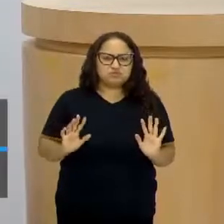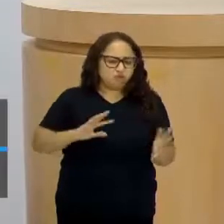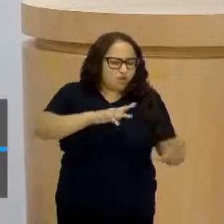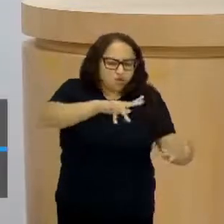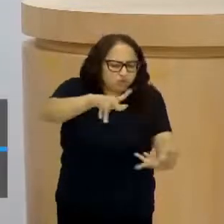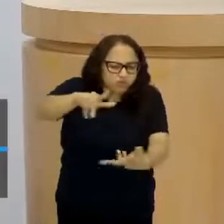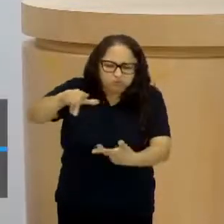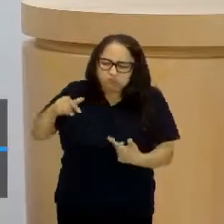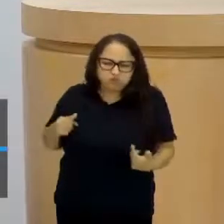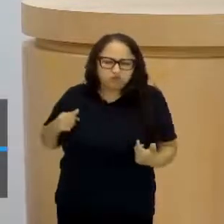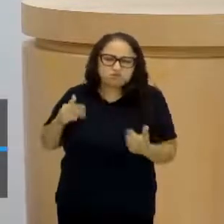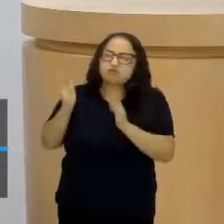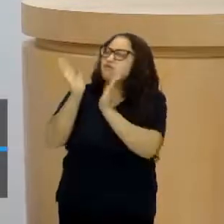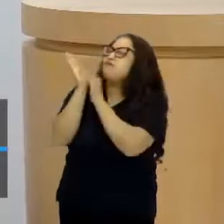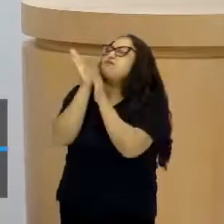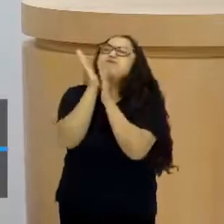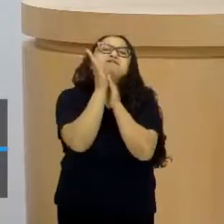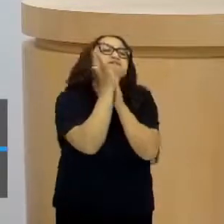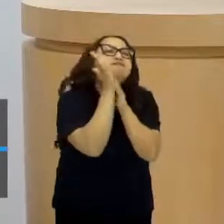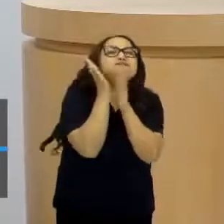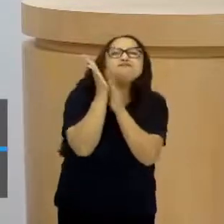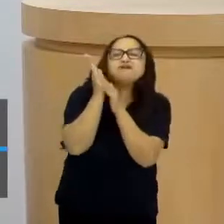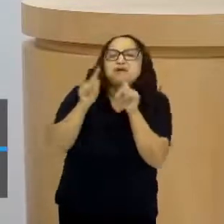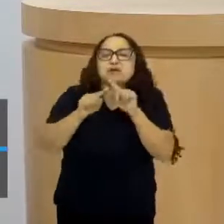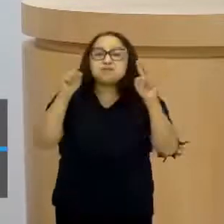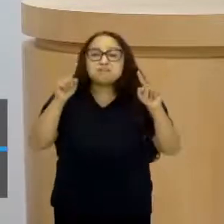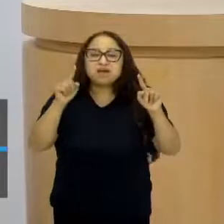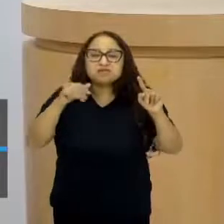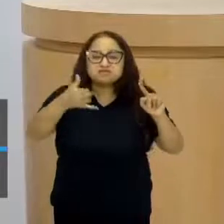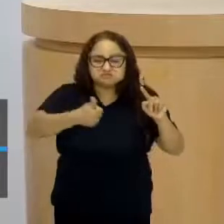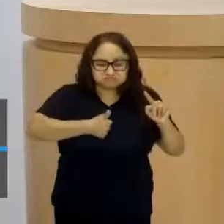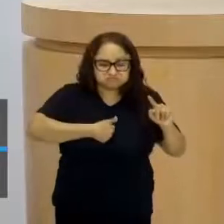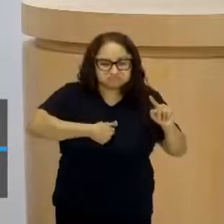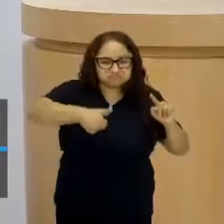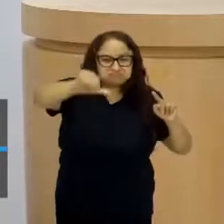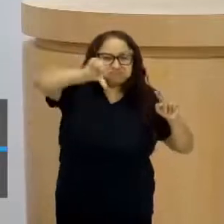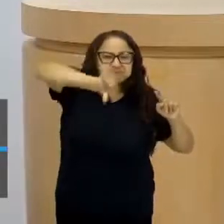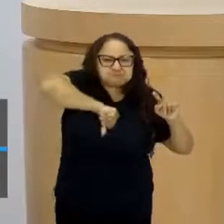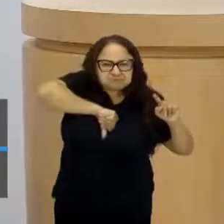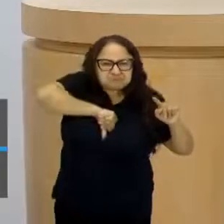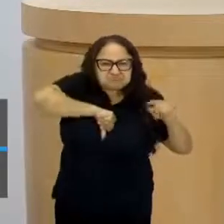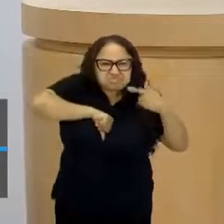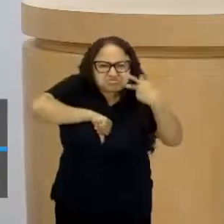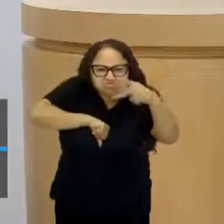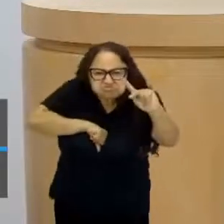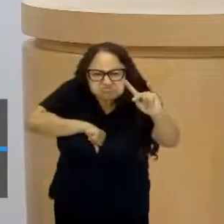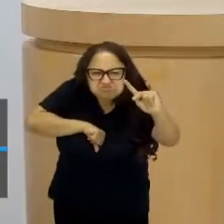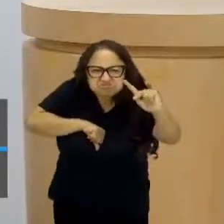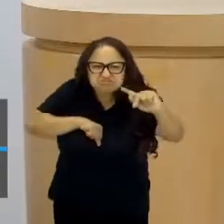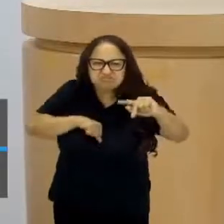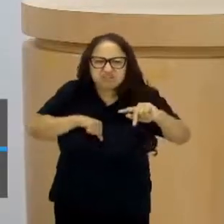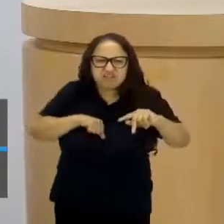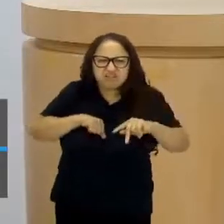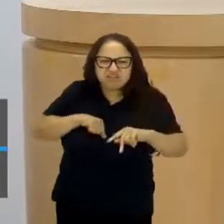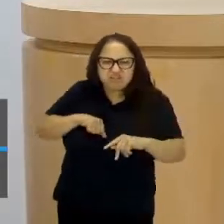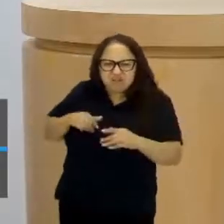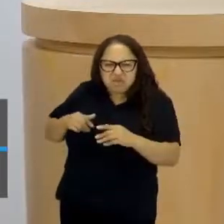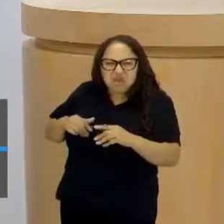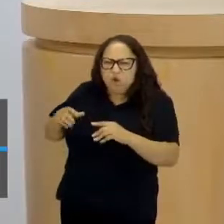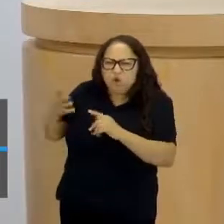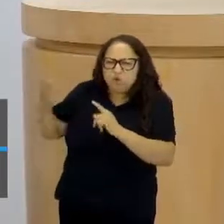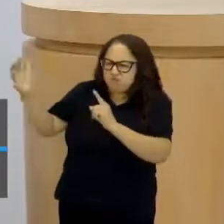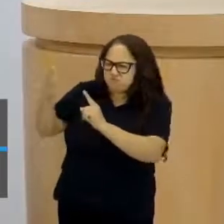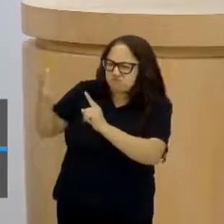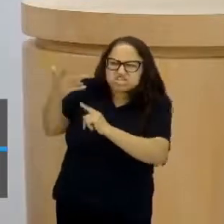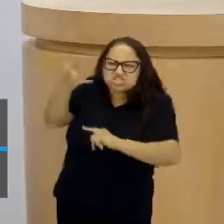inteiro te aplaudir, mas você mesmo, sua autoestima, né? Não existe. Ela depende do outro. Eu preciso do